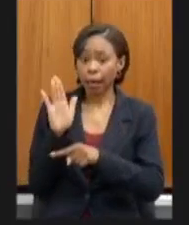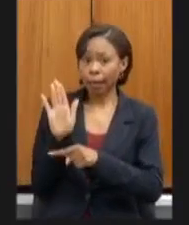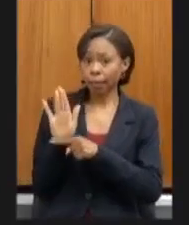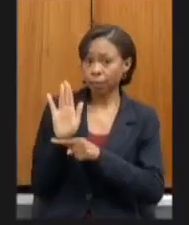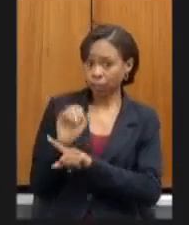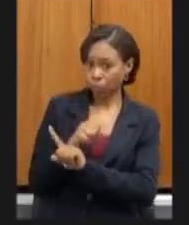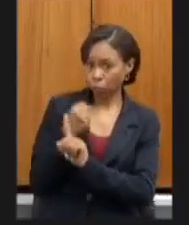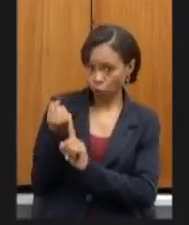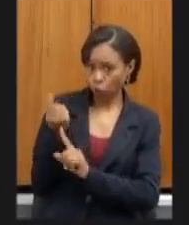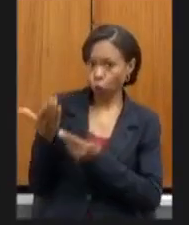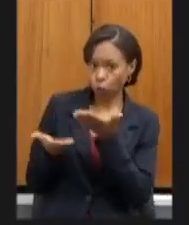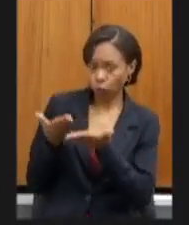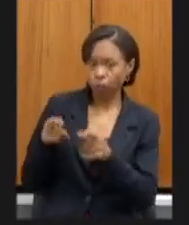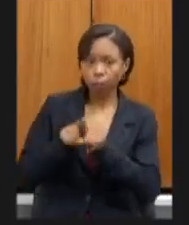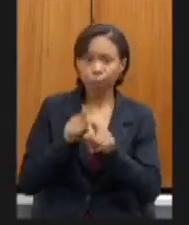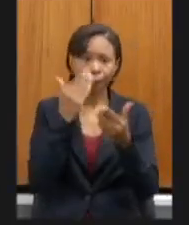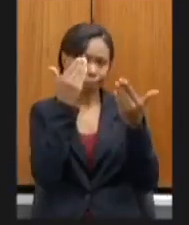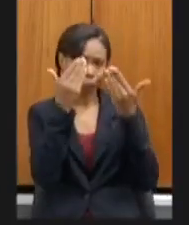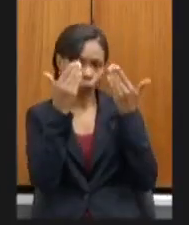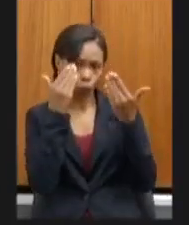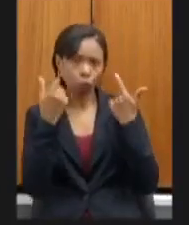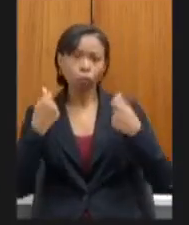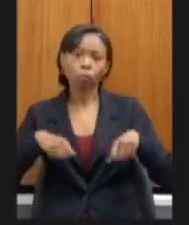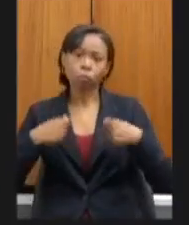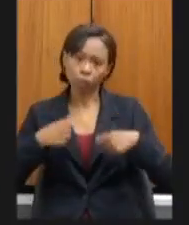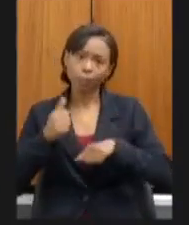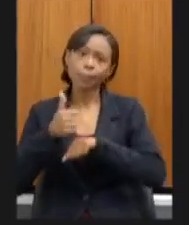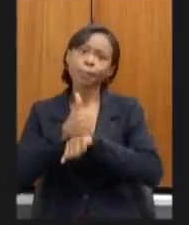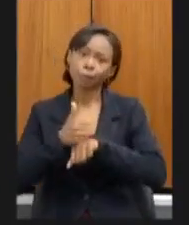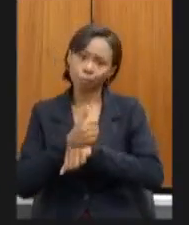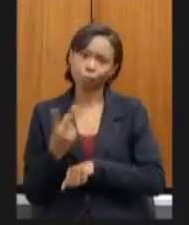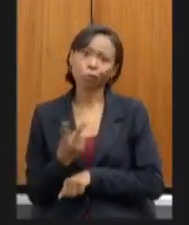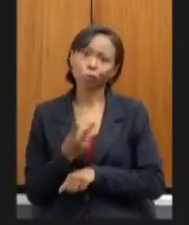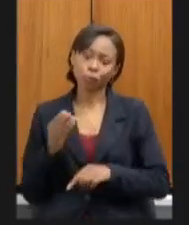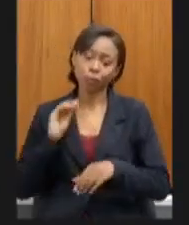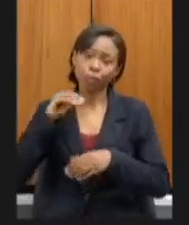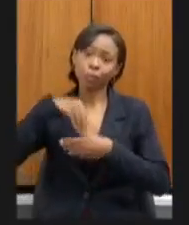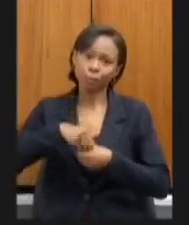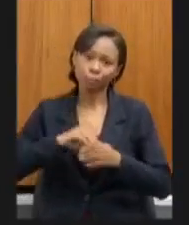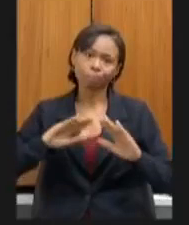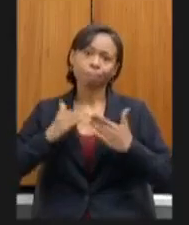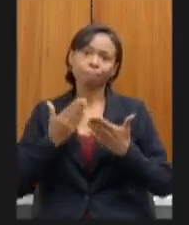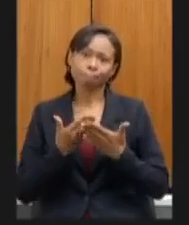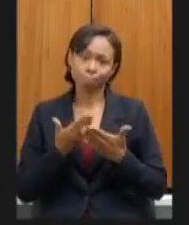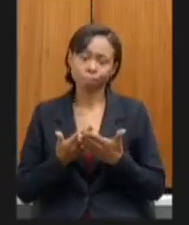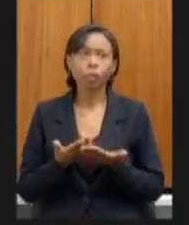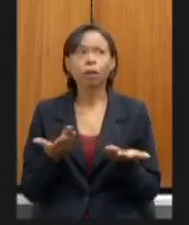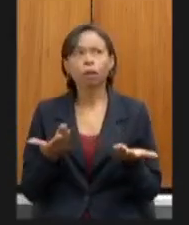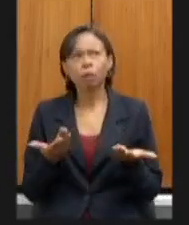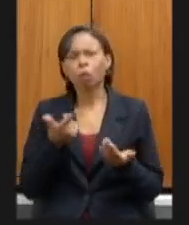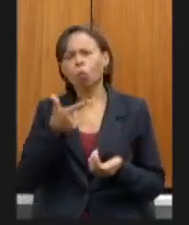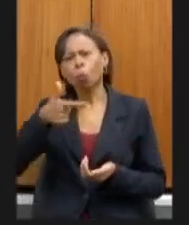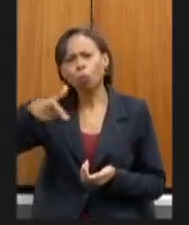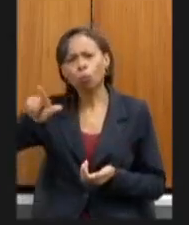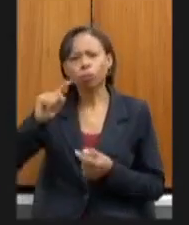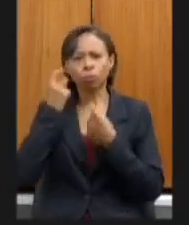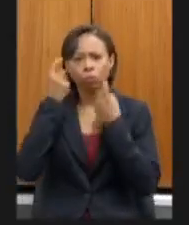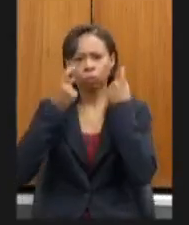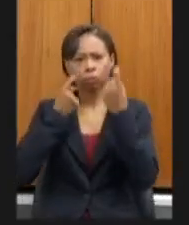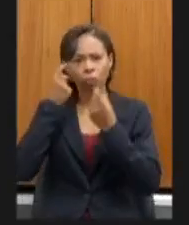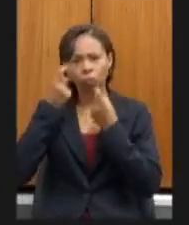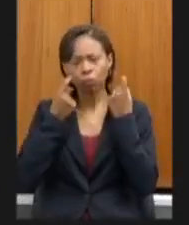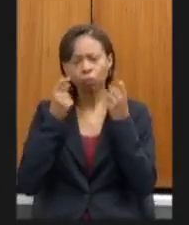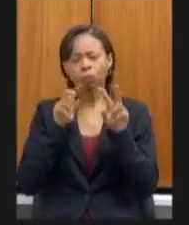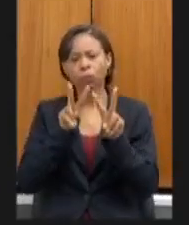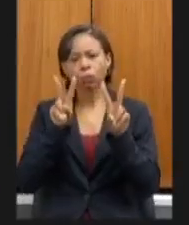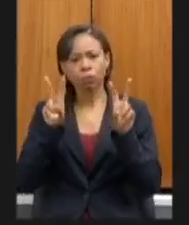ajudar nessa organização também do processo político-pedagógico das escolas uma outra preocupação em relação